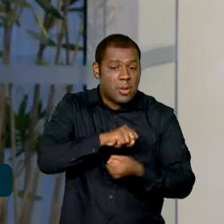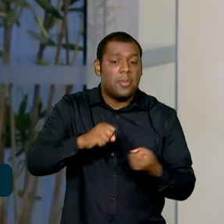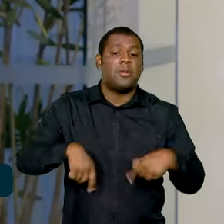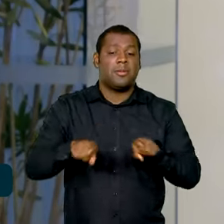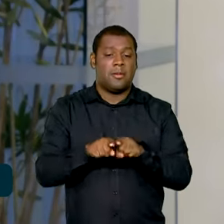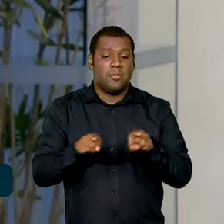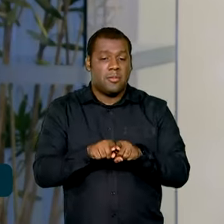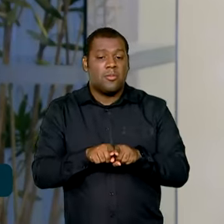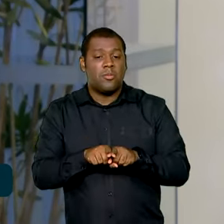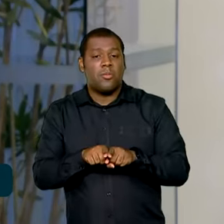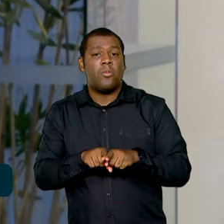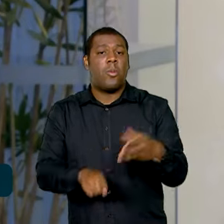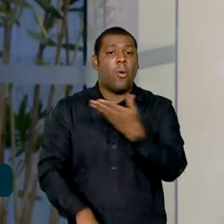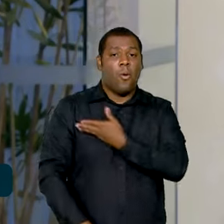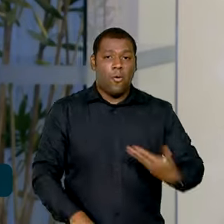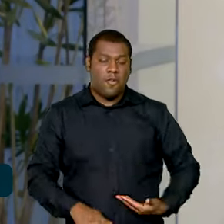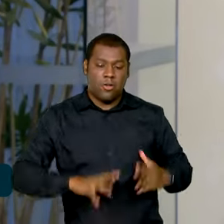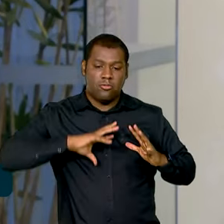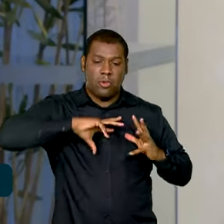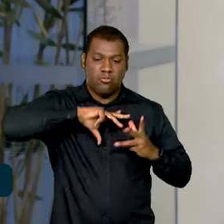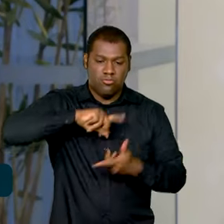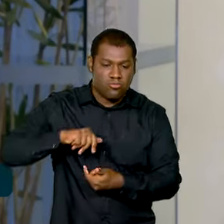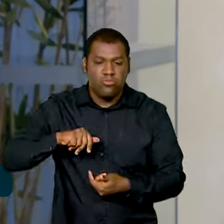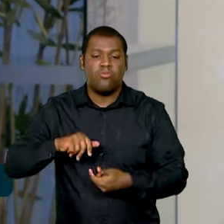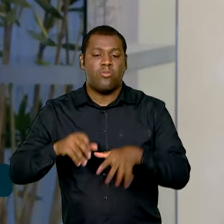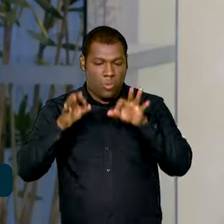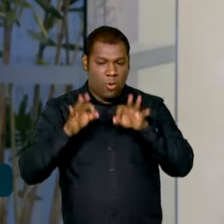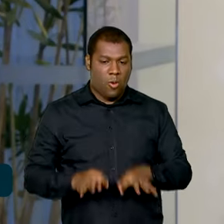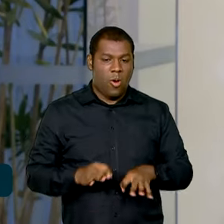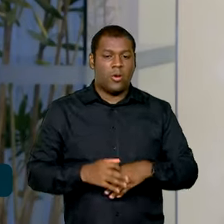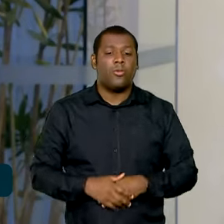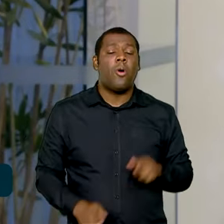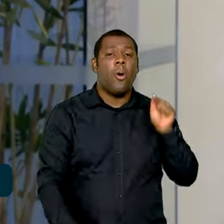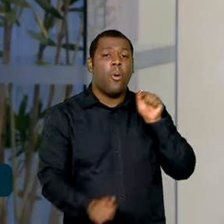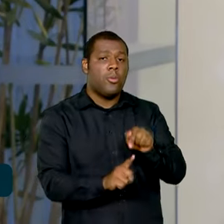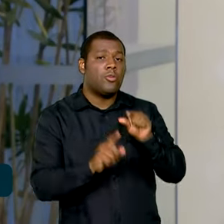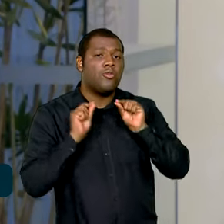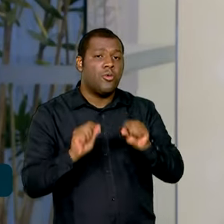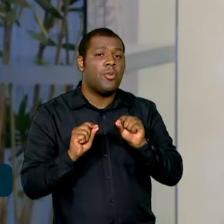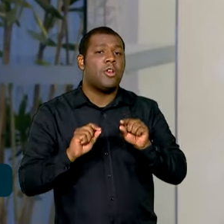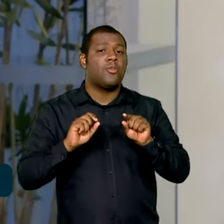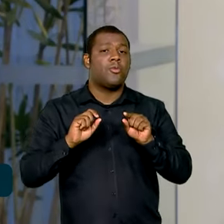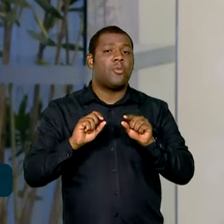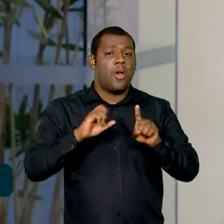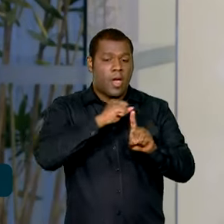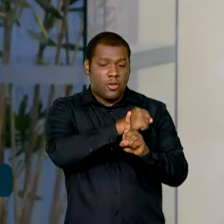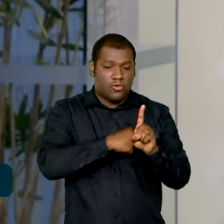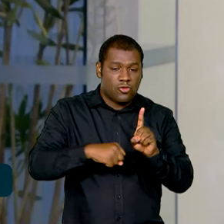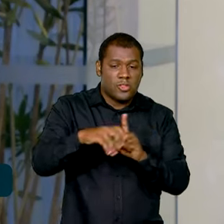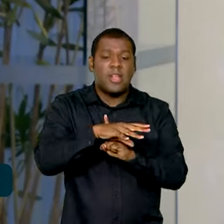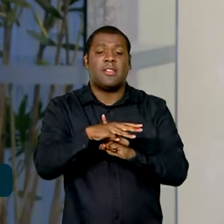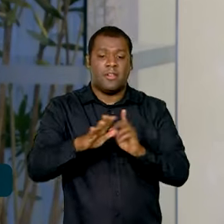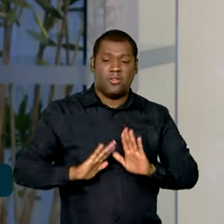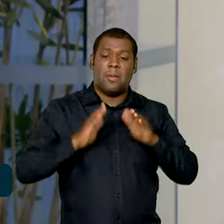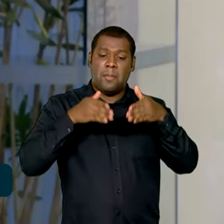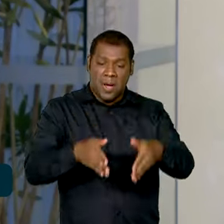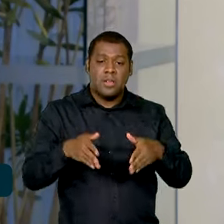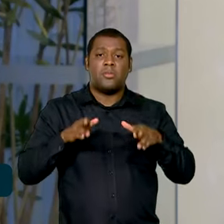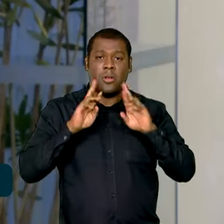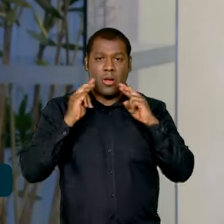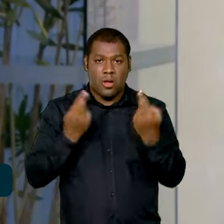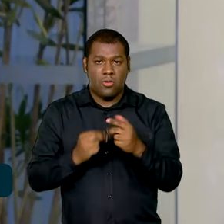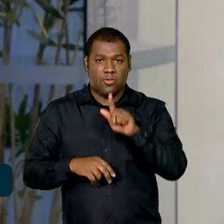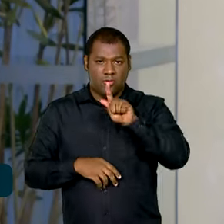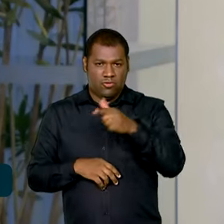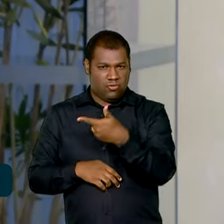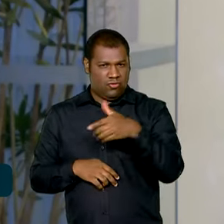da governança global. Bom, o objetivo é fazer com que a sociedade civil participe do G20. Então, a ideia